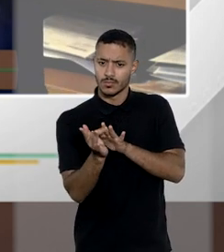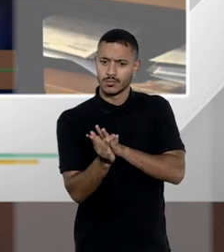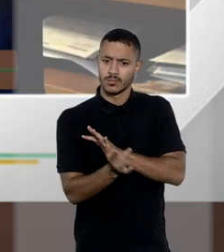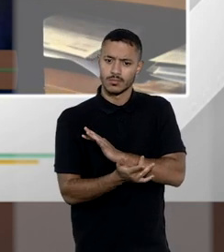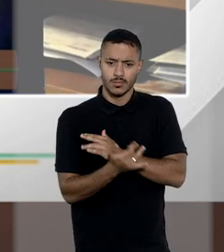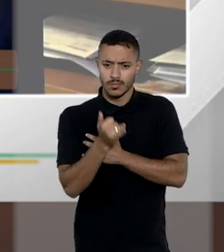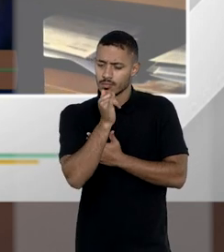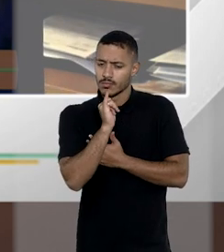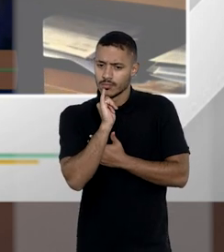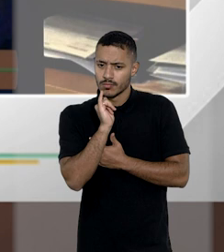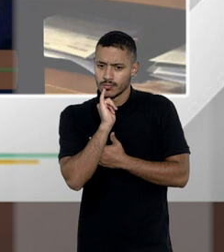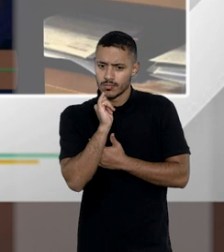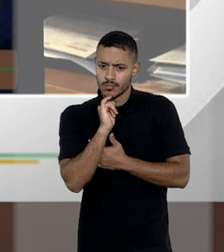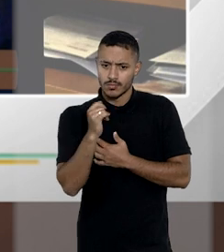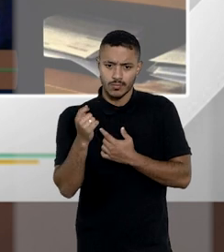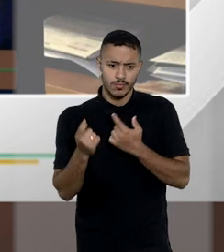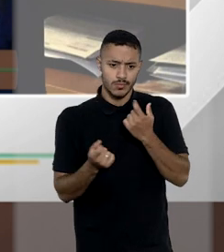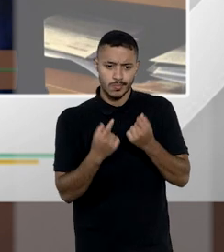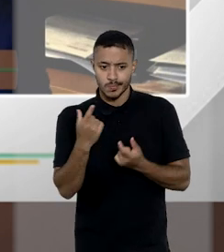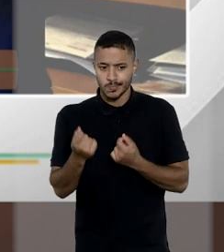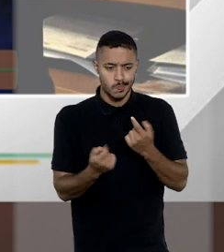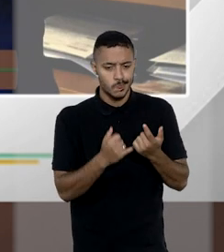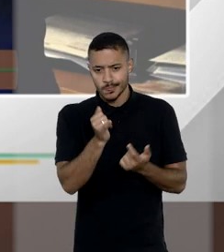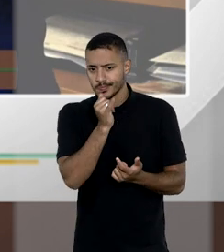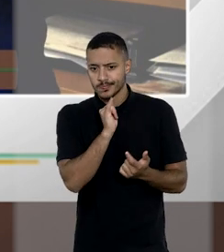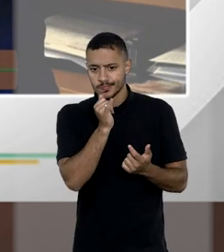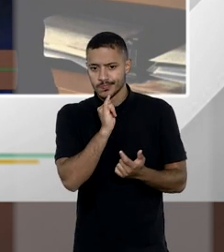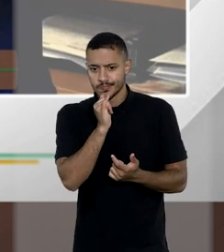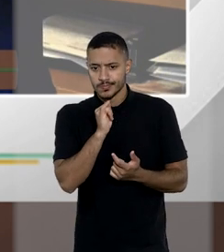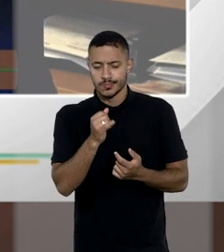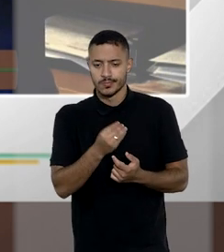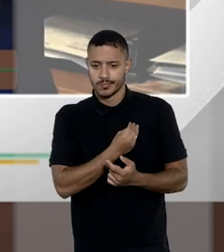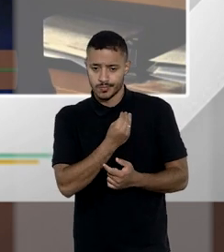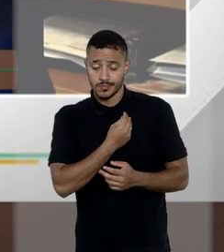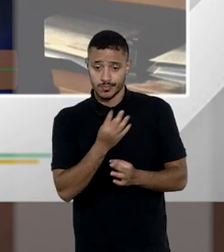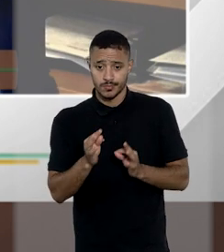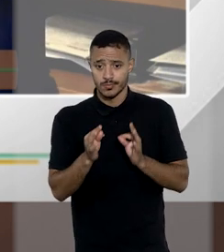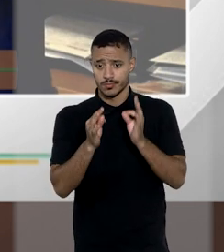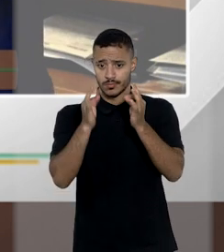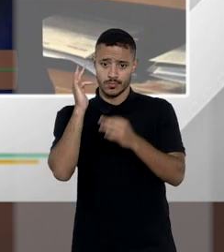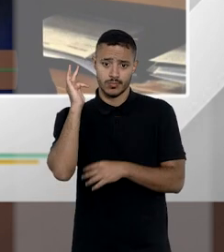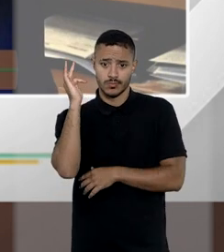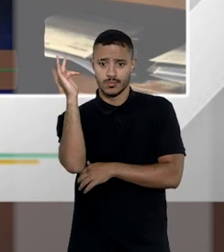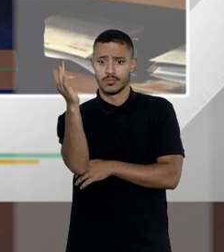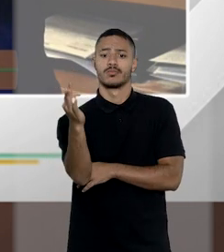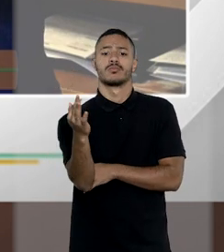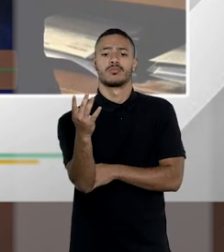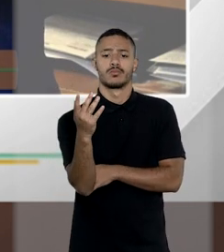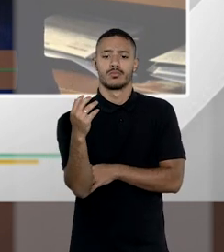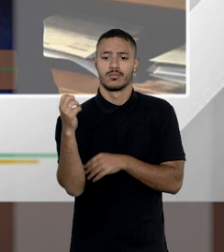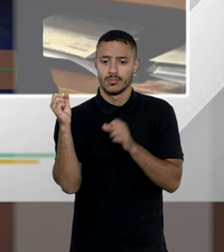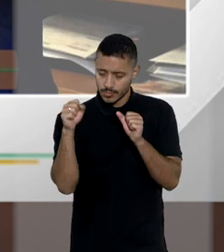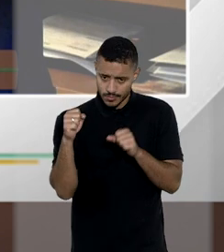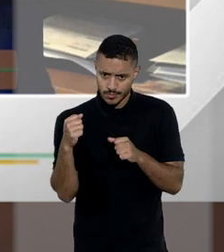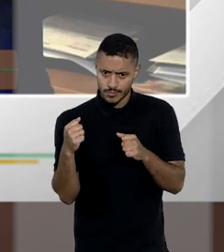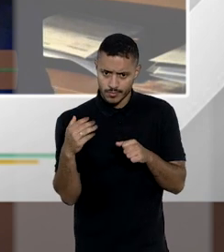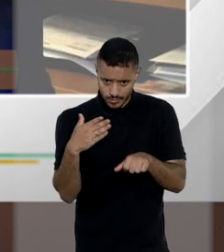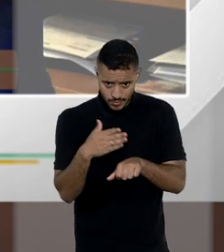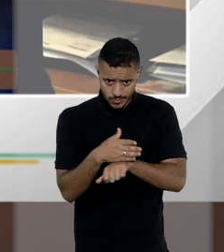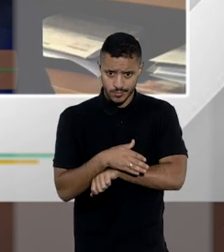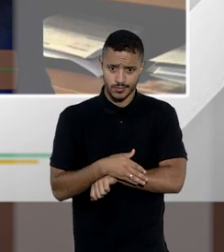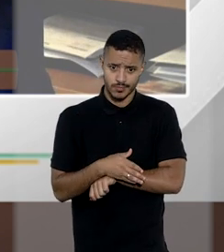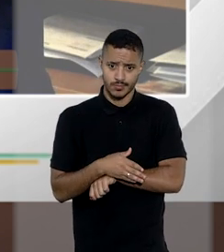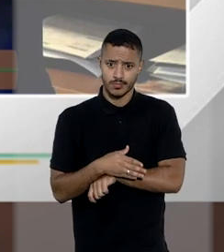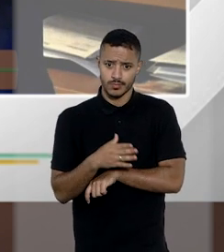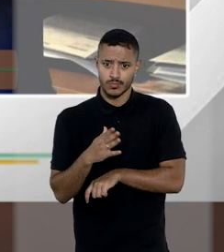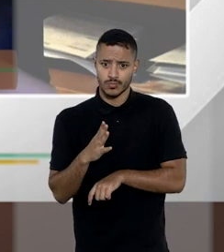essas situações desta nossa era digital que é o nosso futuro obviamente que precisam